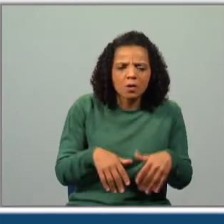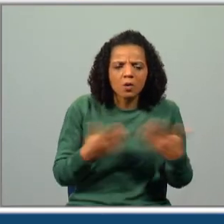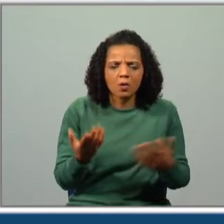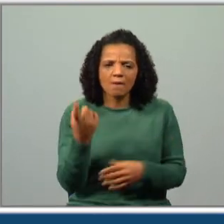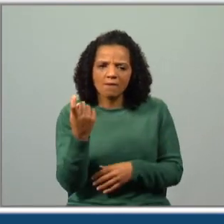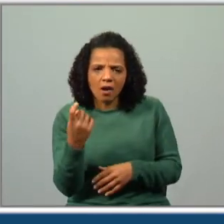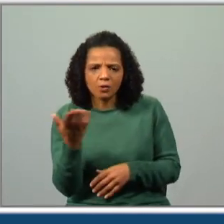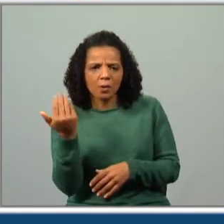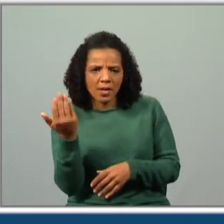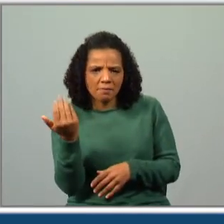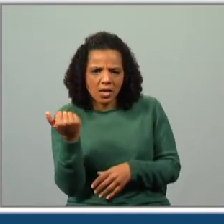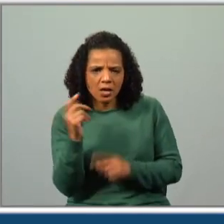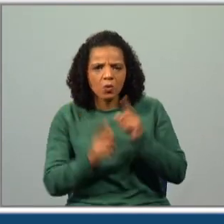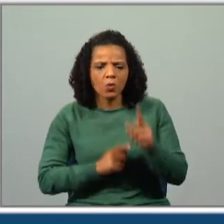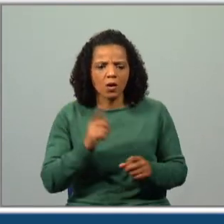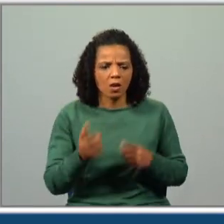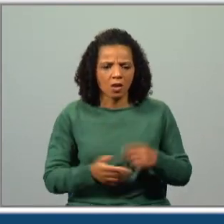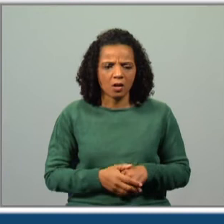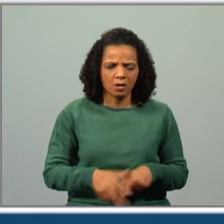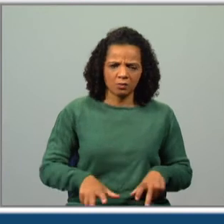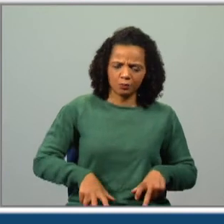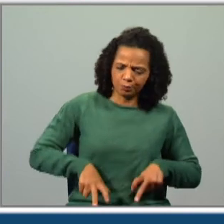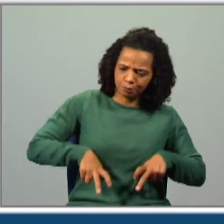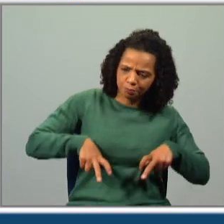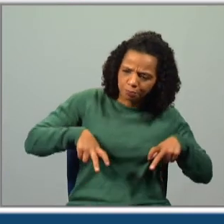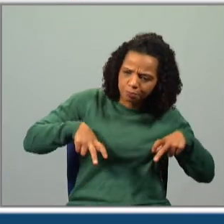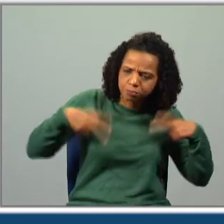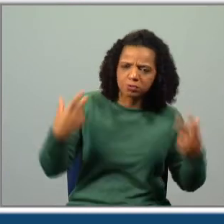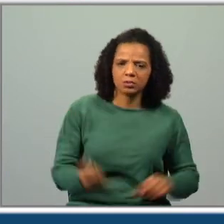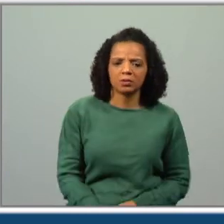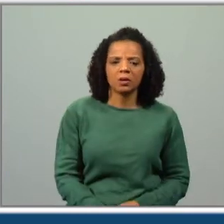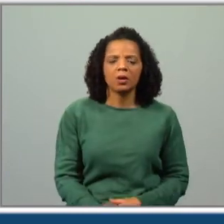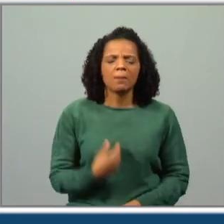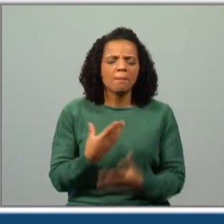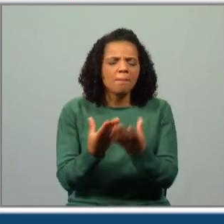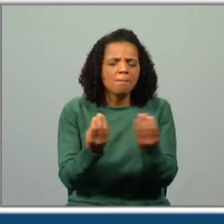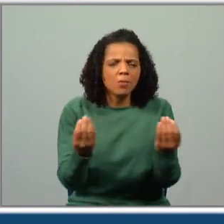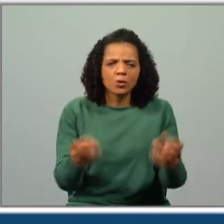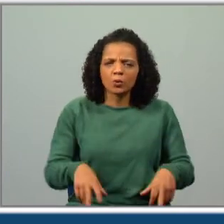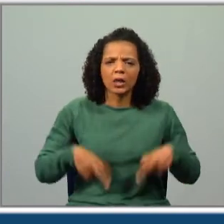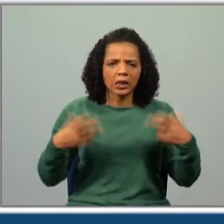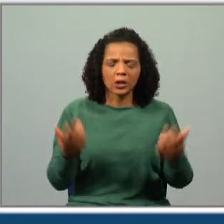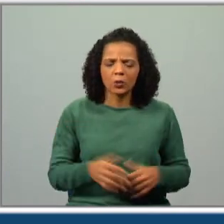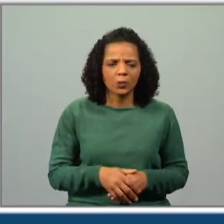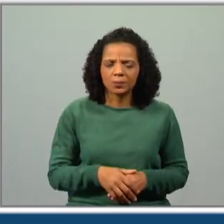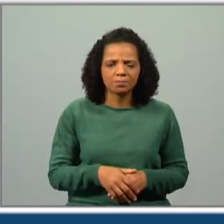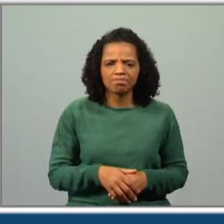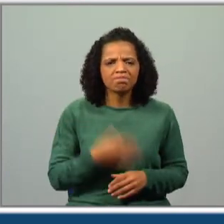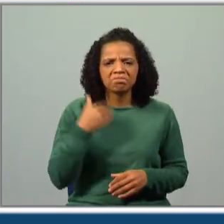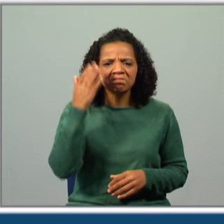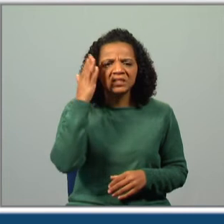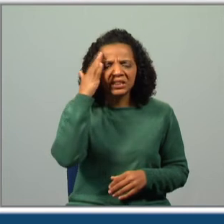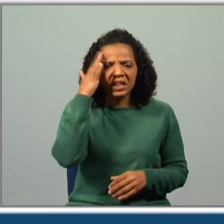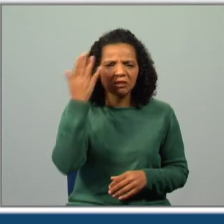e de ausência. Pensem comigo. Riquíssimo. E muito rico. E o que é que vos